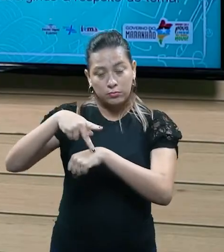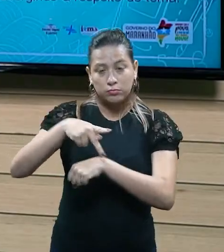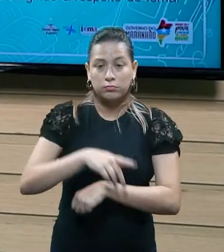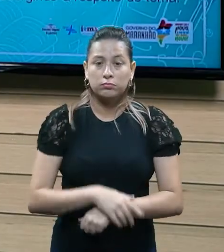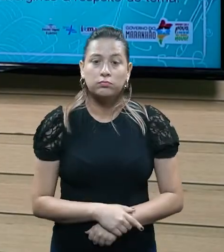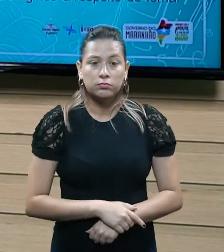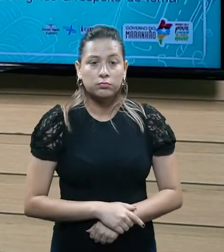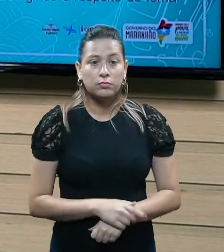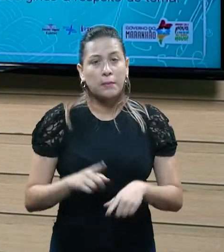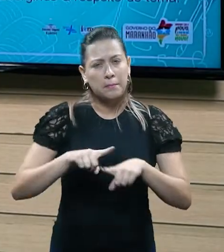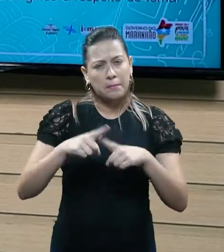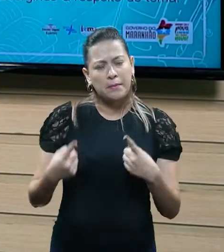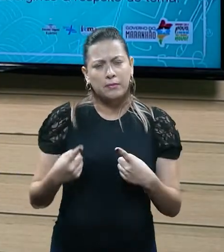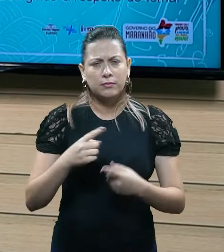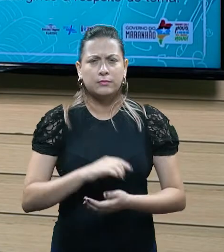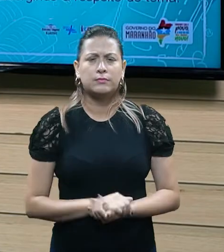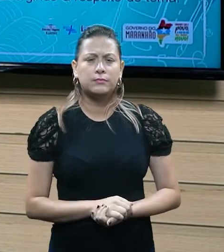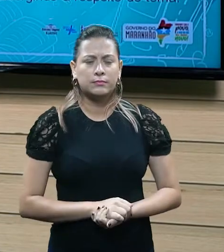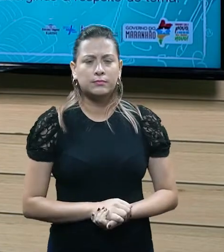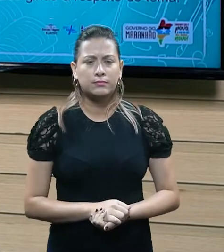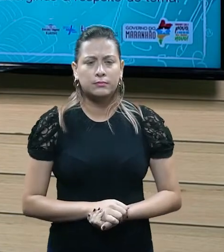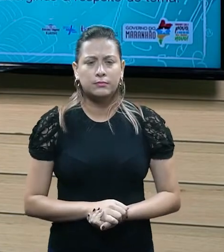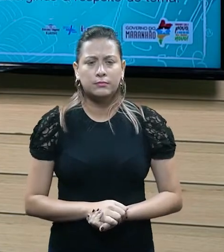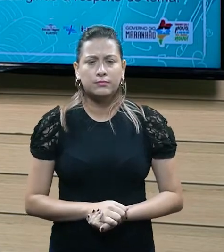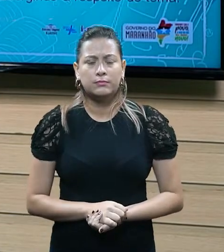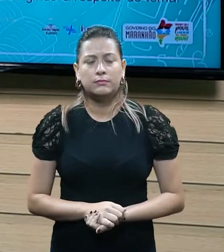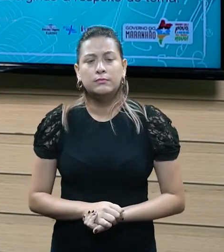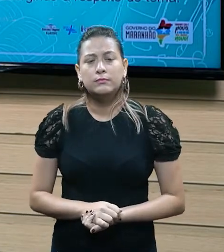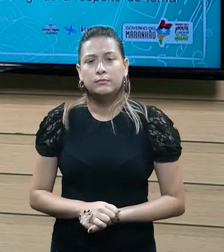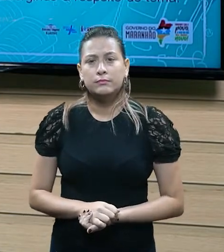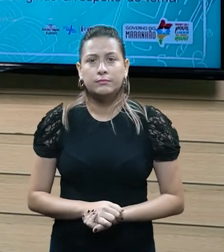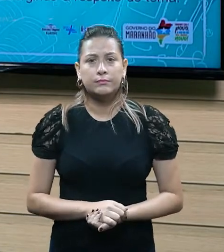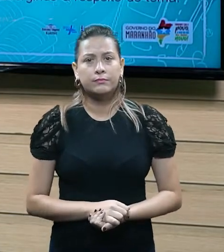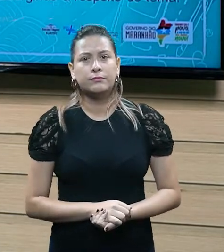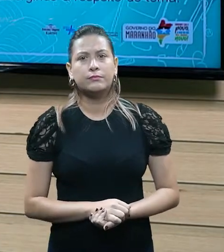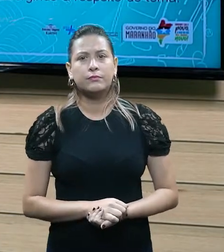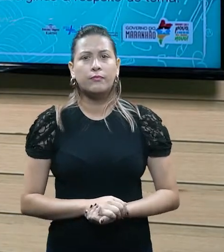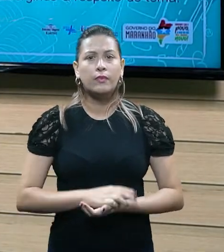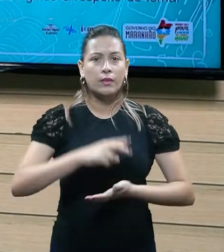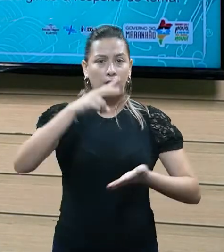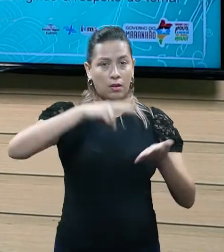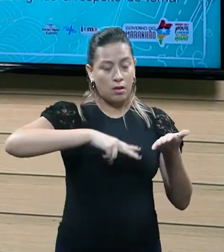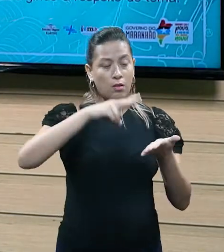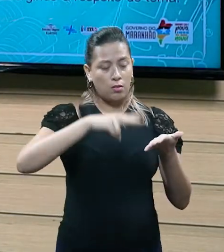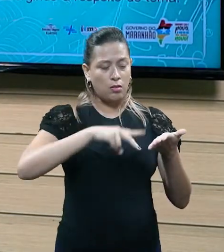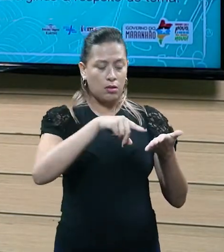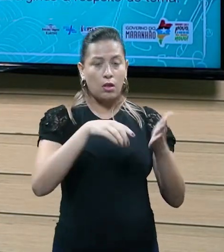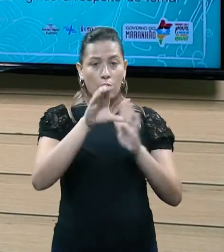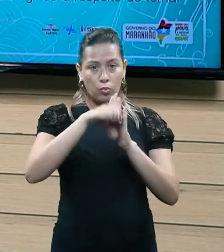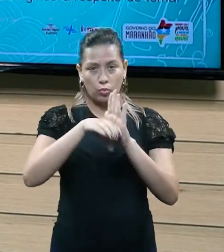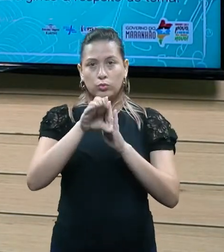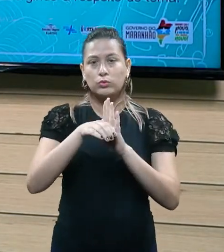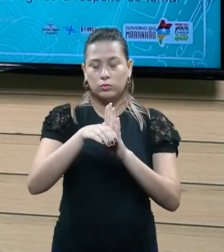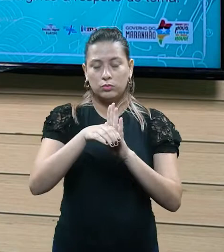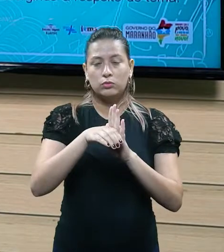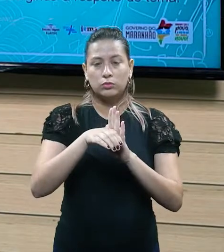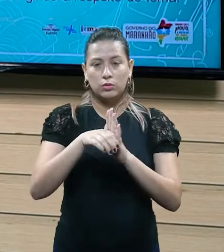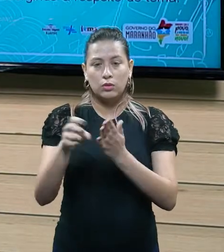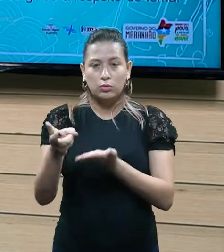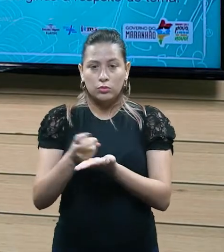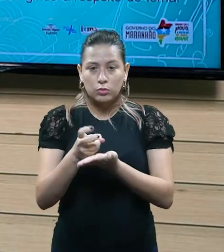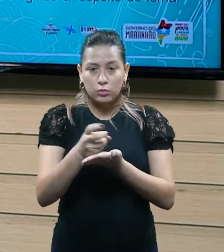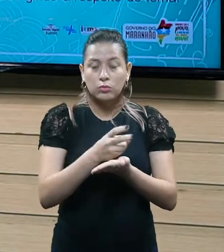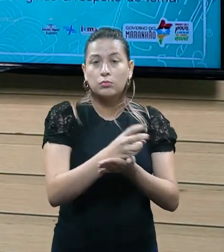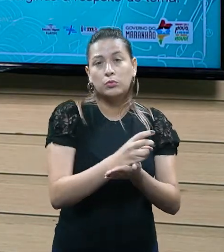Mas, ao ler, né, essa parte do conceito de tributo lá no artigo 3º do CTN, né,